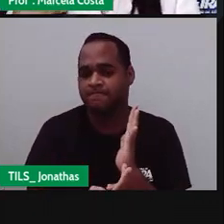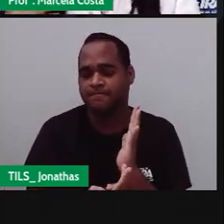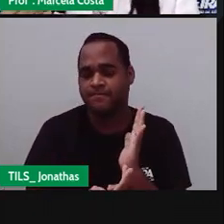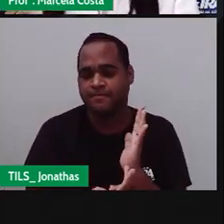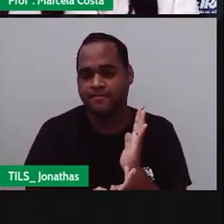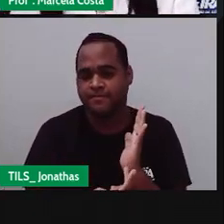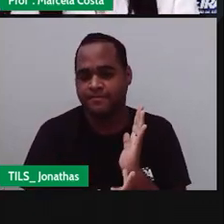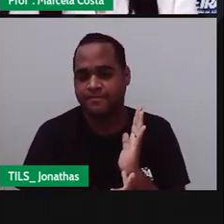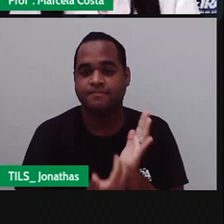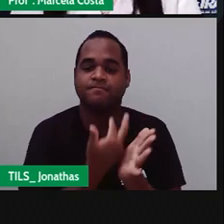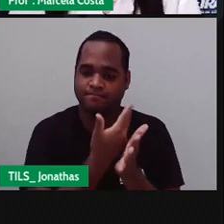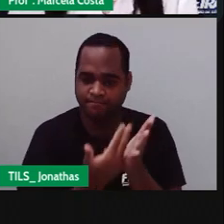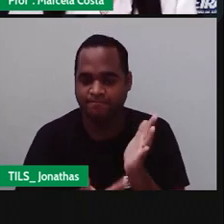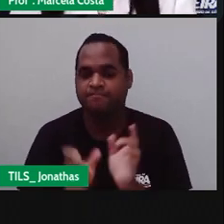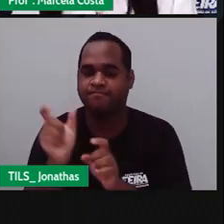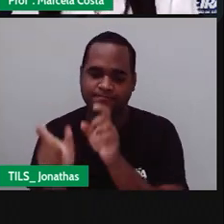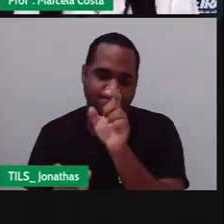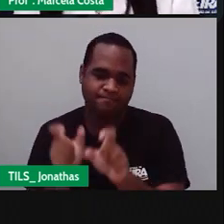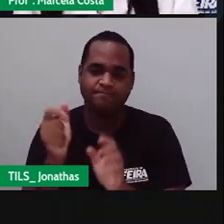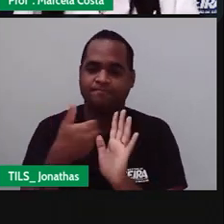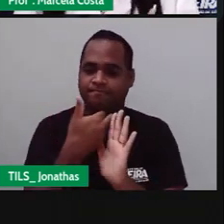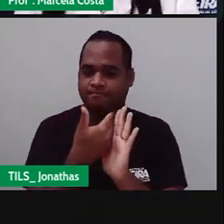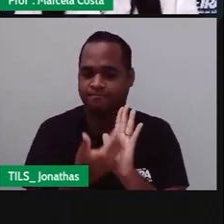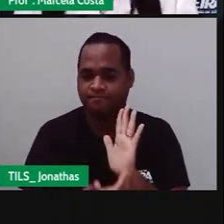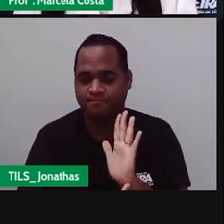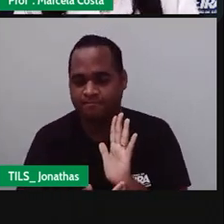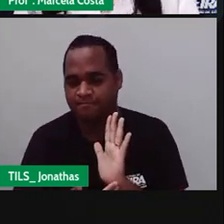Diferentes Personalidades Diferentes